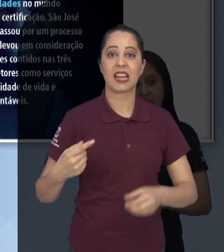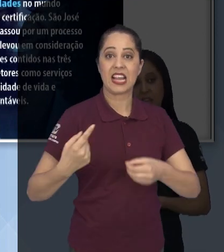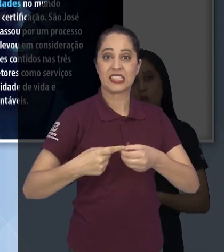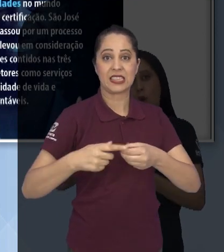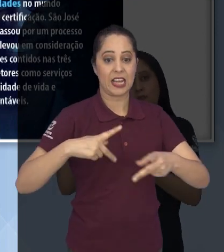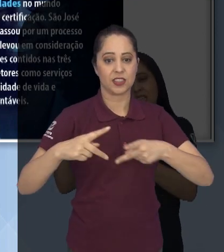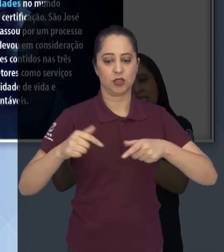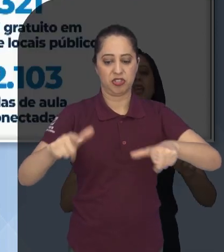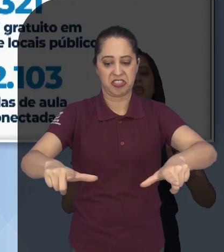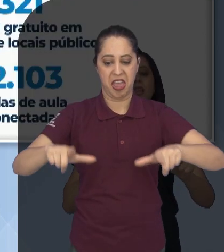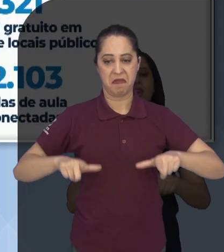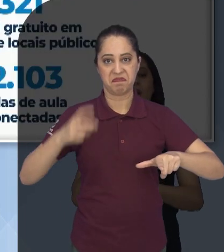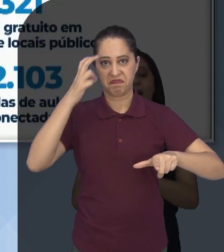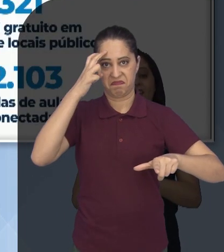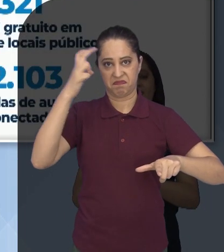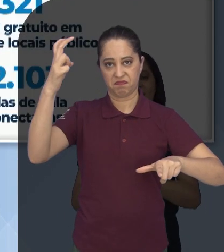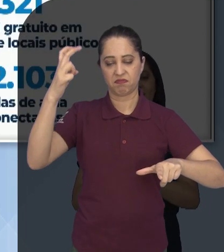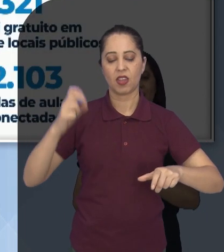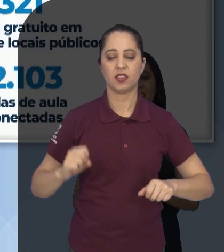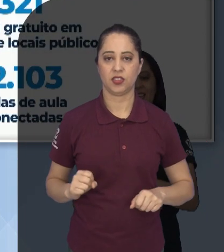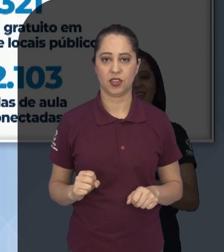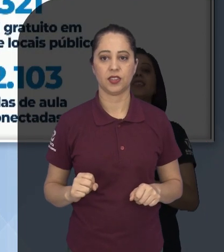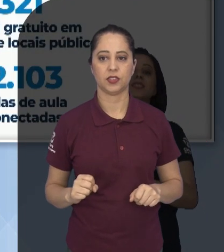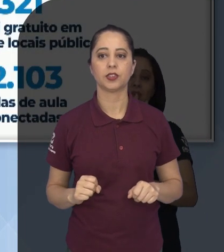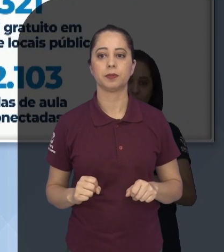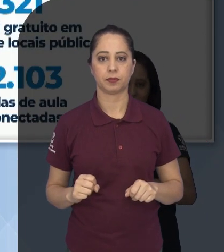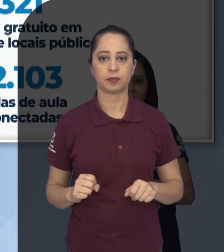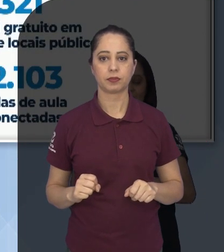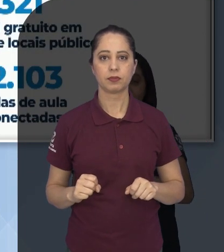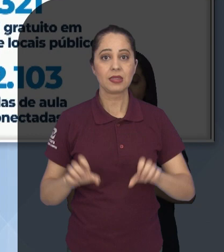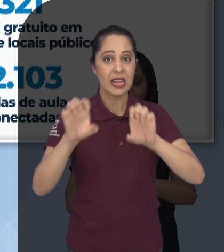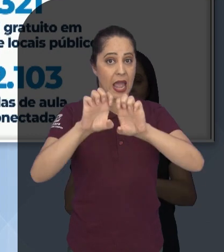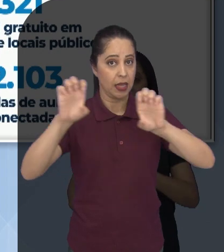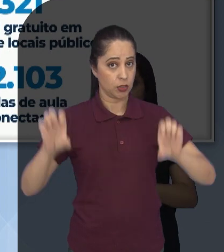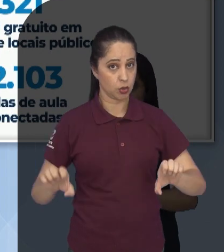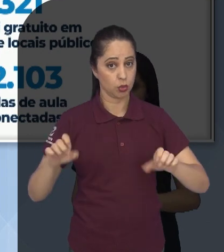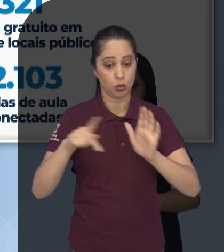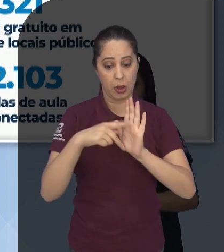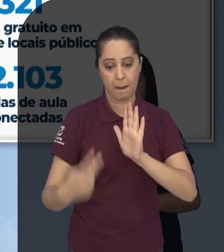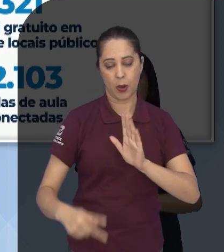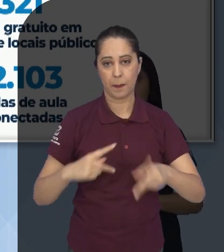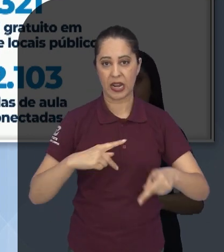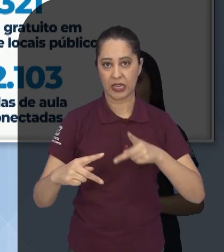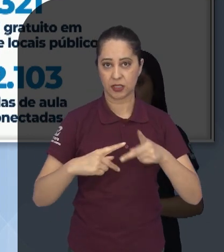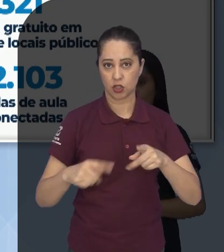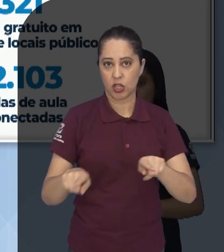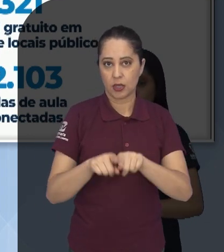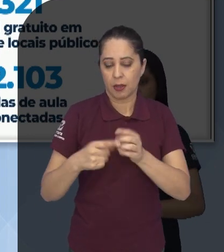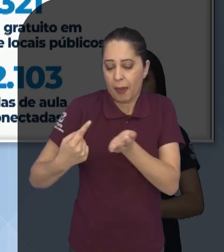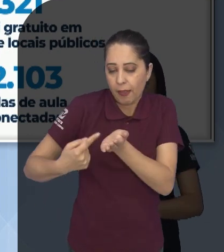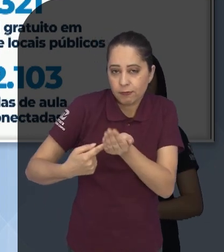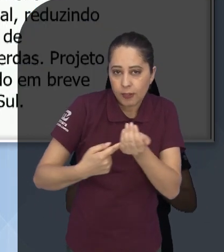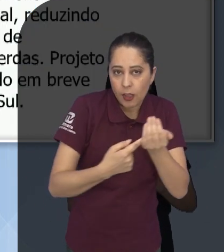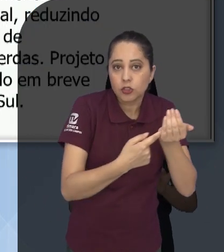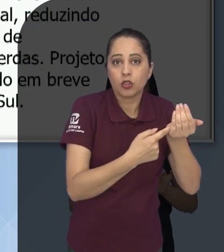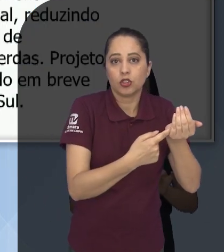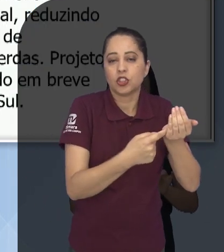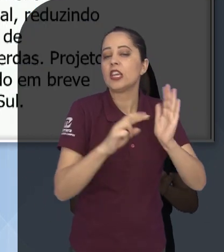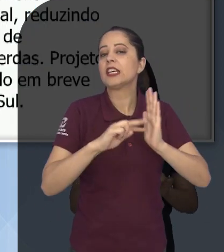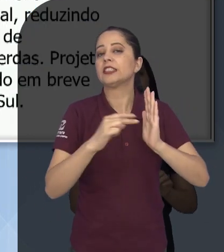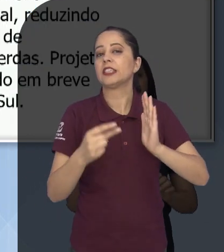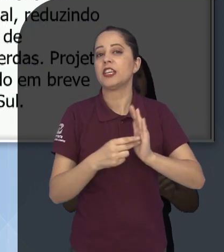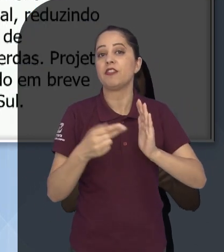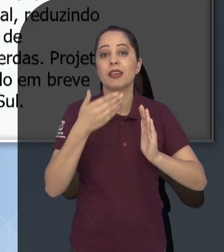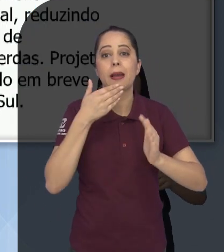de cidade inteligente. De acordo com o Robertinho, a infraestrutura do município, impulsionada pela tecnologia, traz